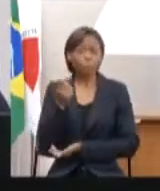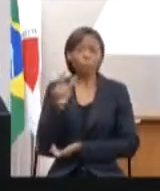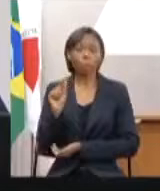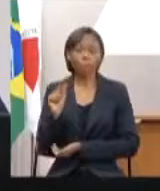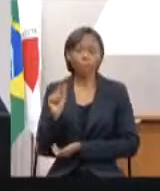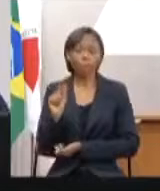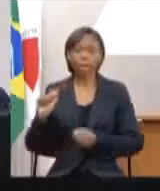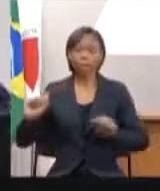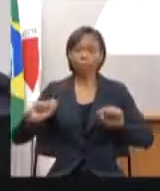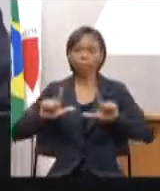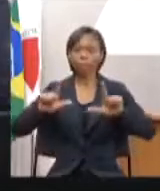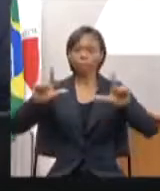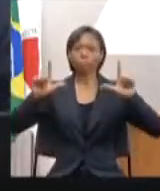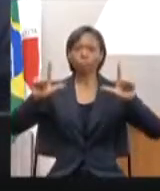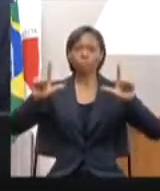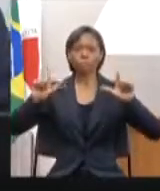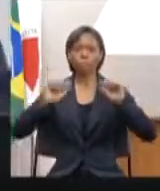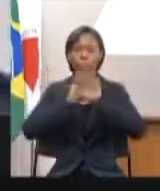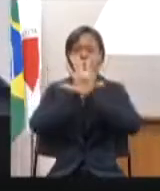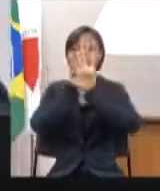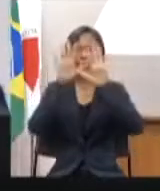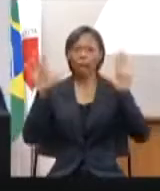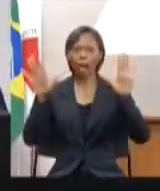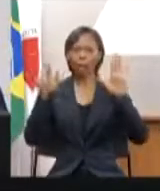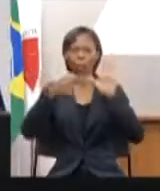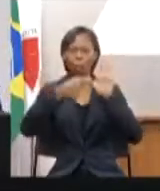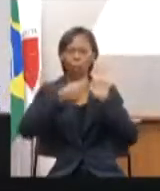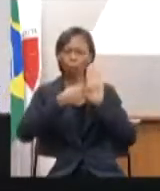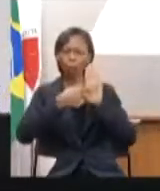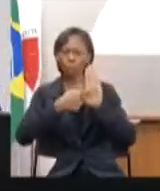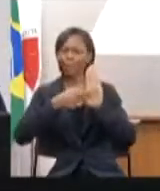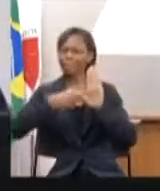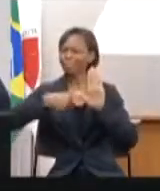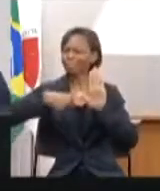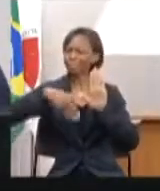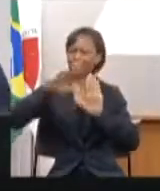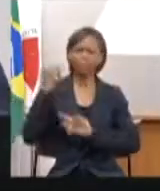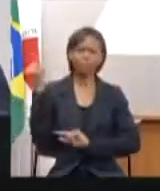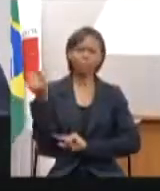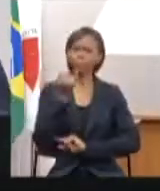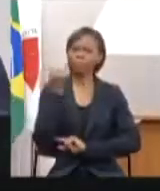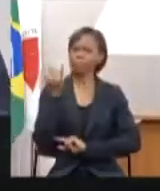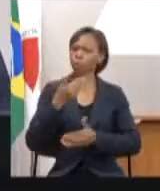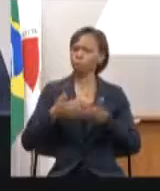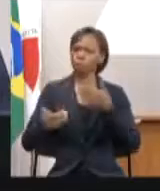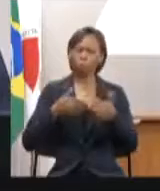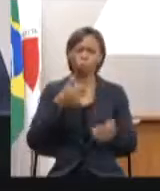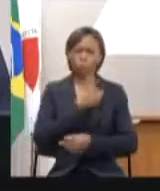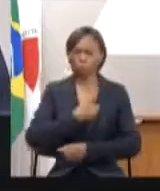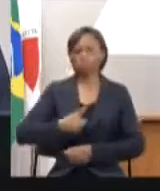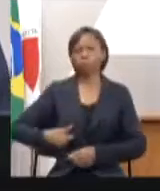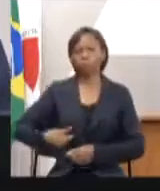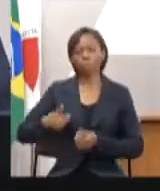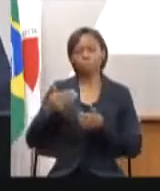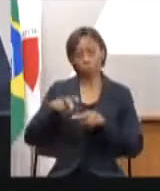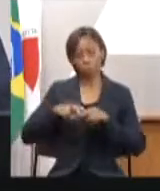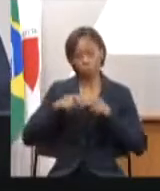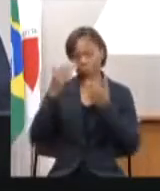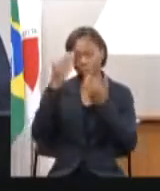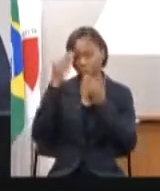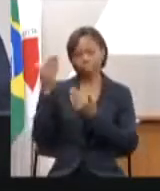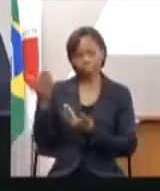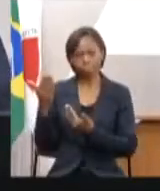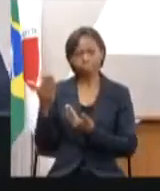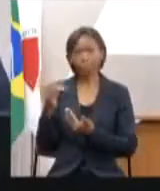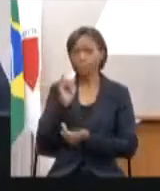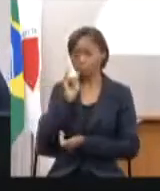a transparência é uma das ferramentas mais importantes em qualquer governo então agradecer por isso dizer